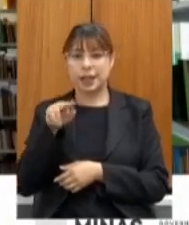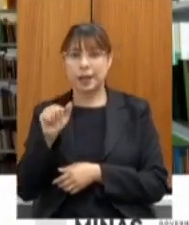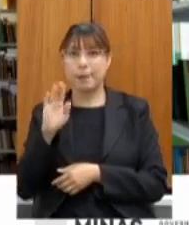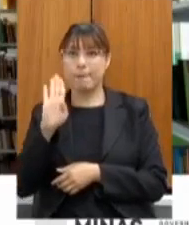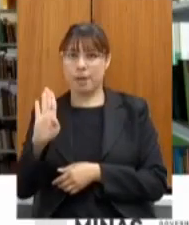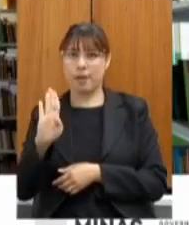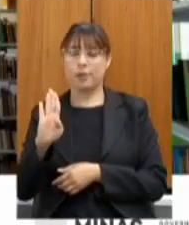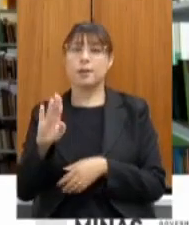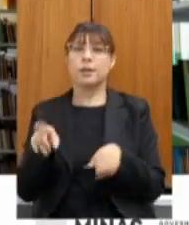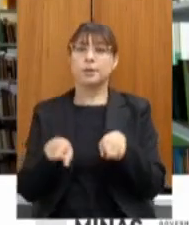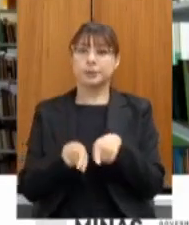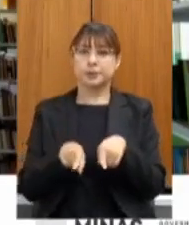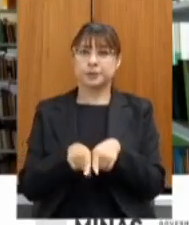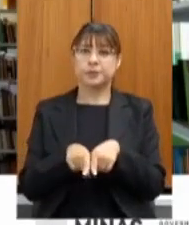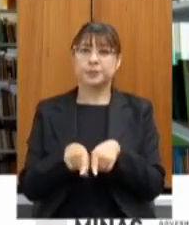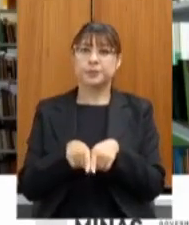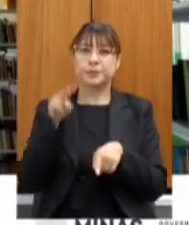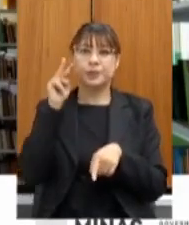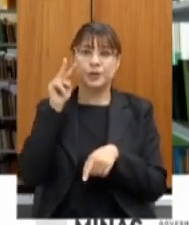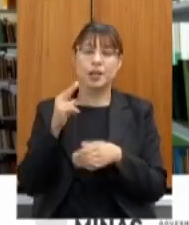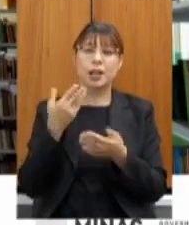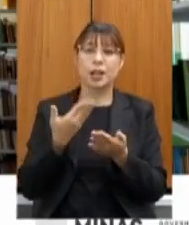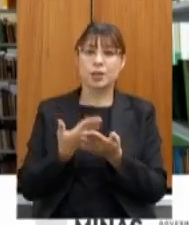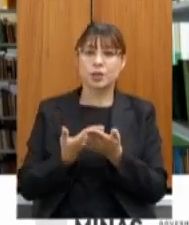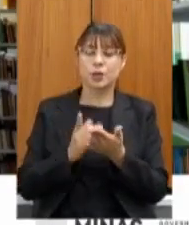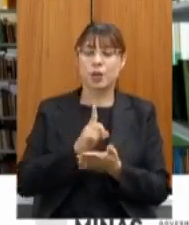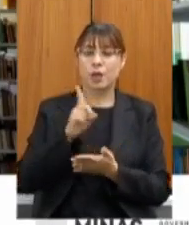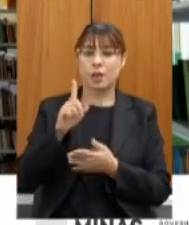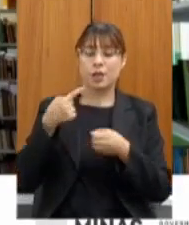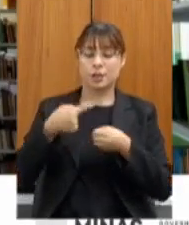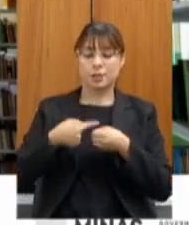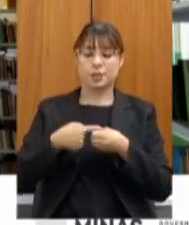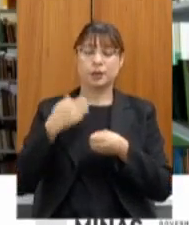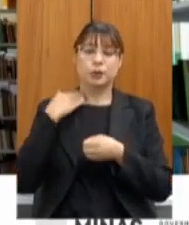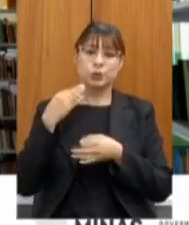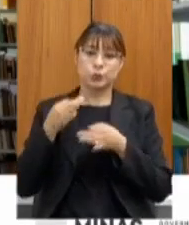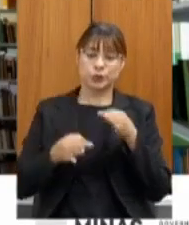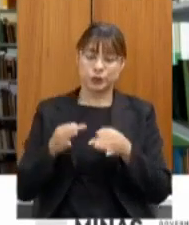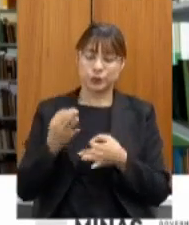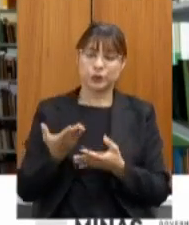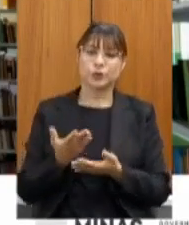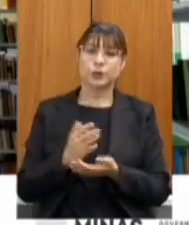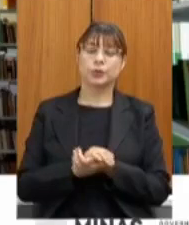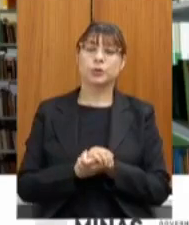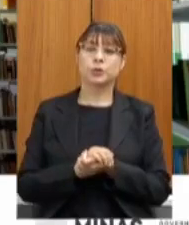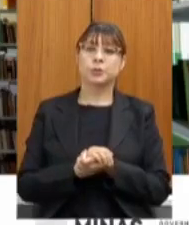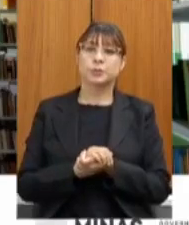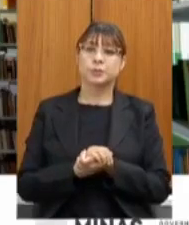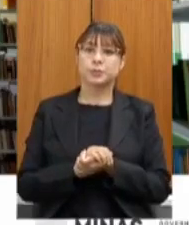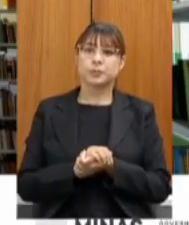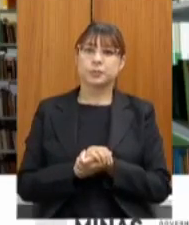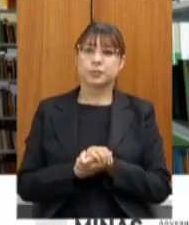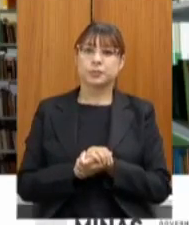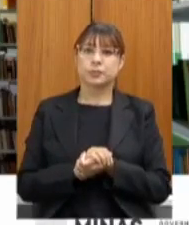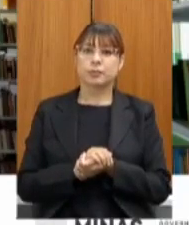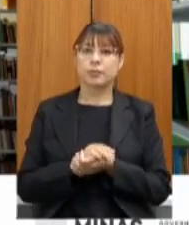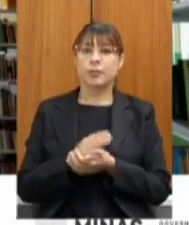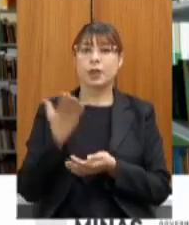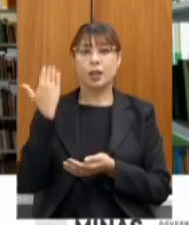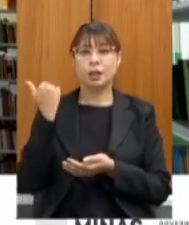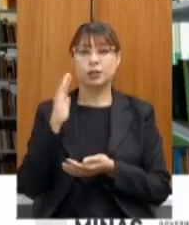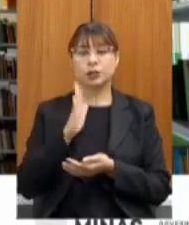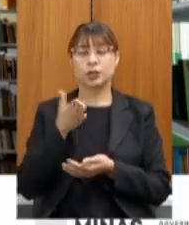aí trazemos uma escola de juiz de fora essa a gente já havia comentado a situação dramática dessas